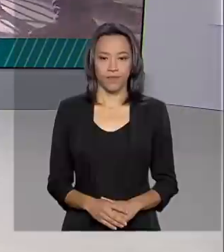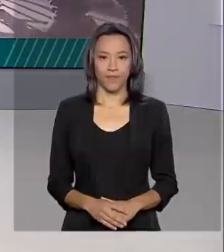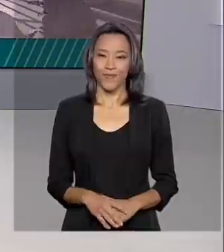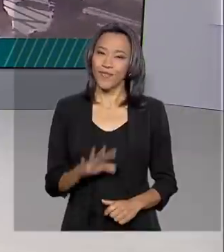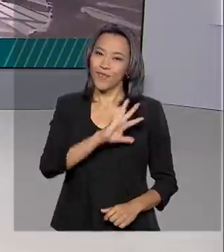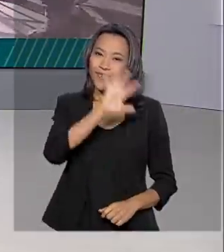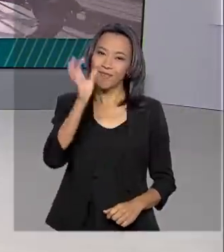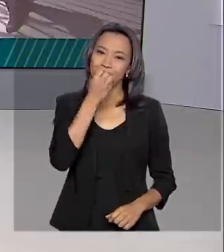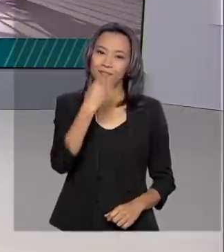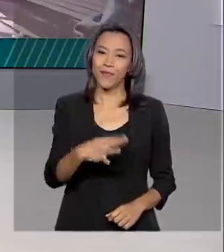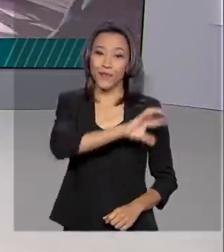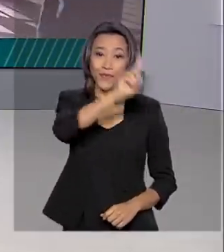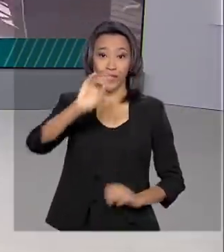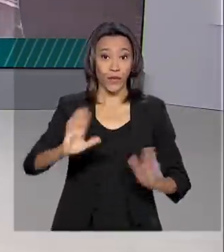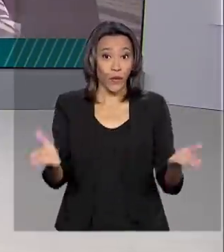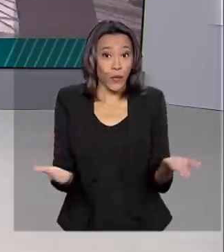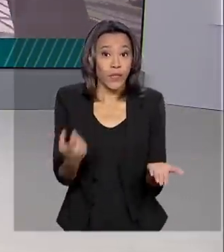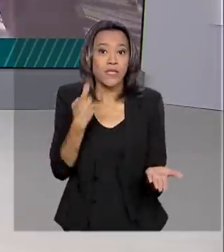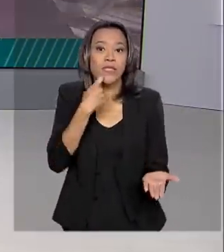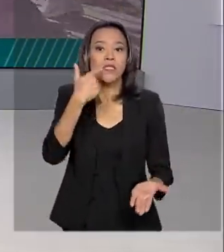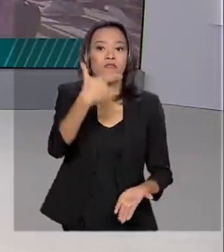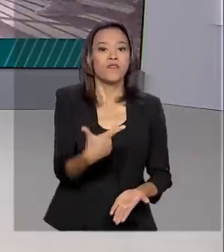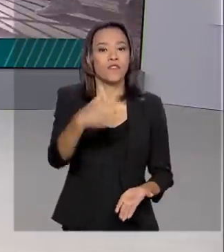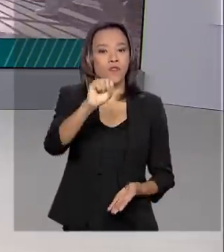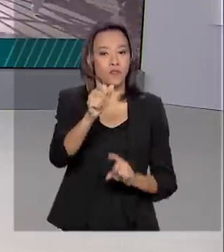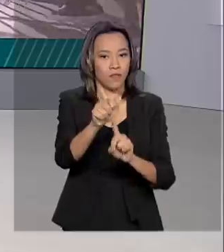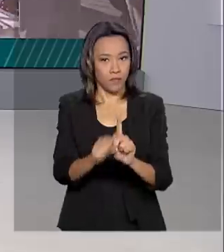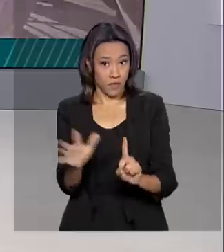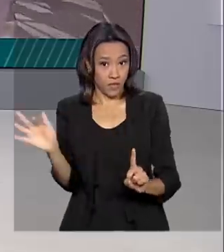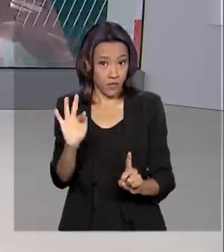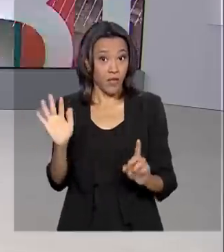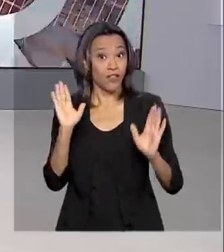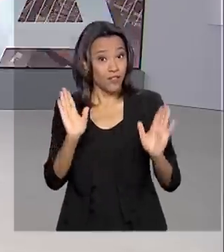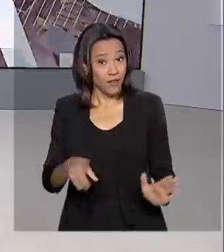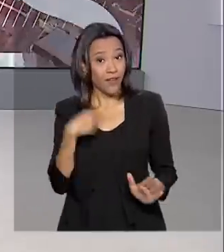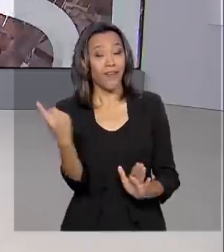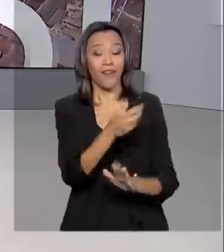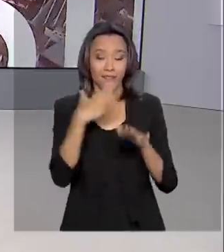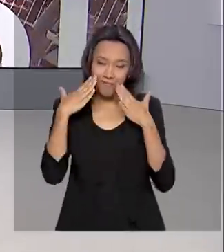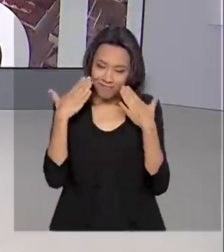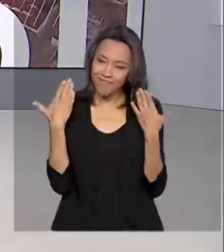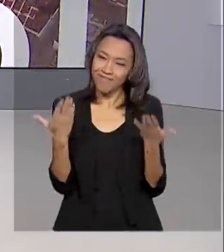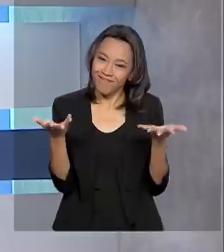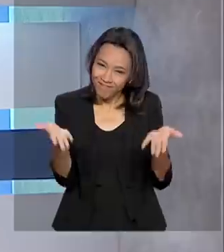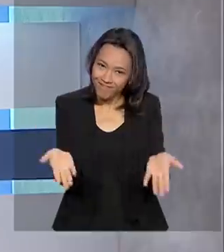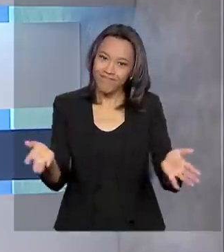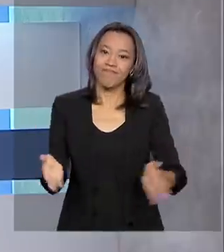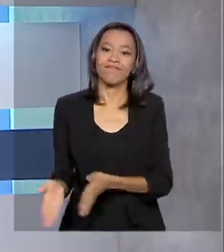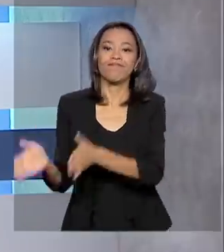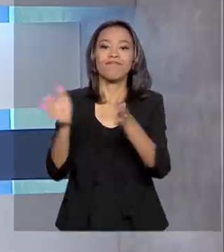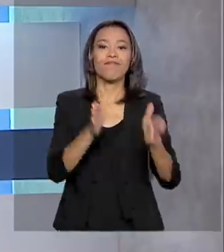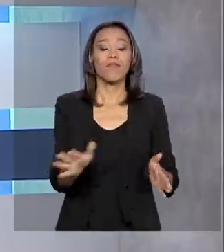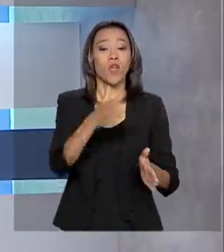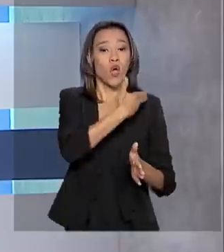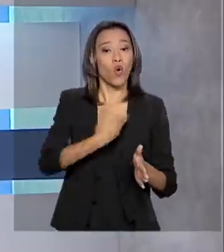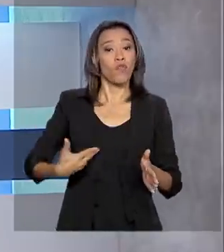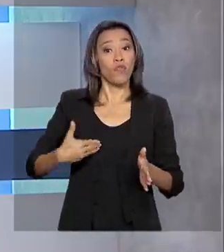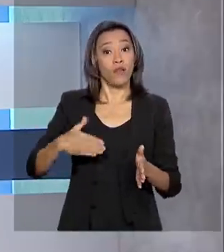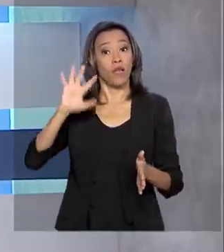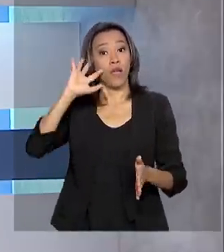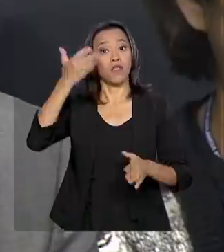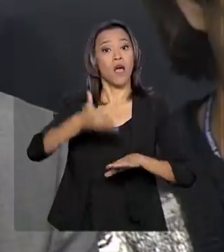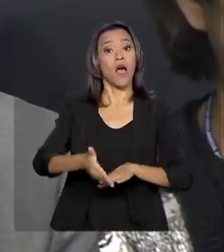Olá, bom dia. Hoje é sexta-feira, 28 de fevereiro. Já estamos no ar com o Brasil em Dia. Governo decide